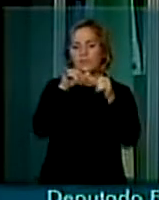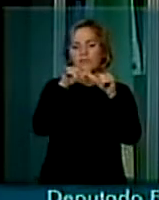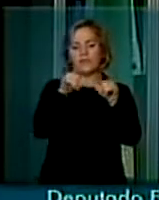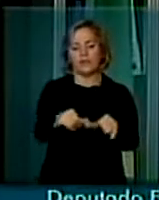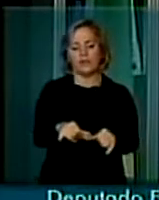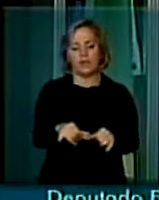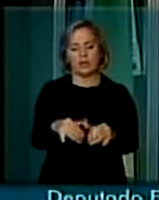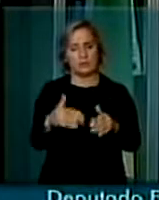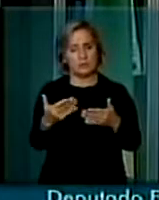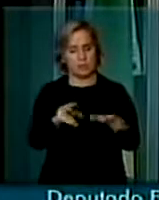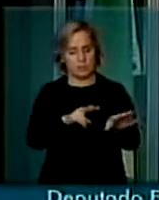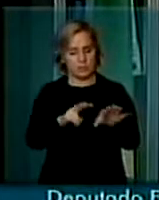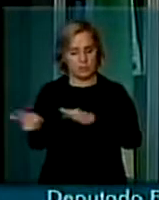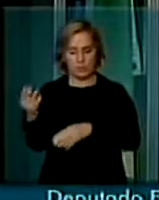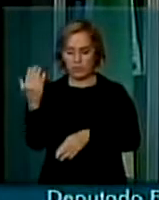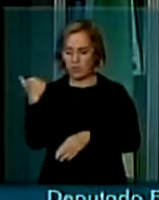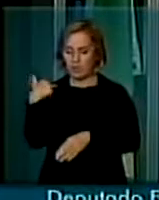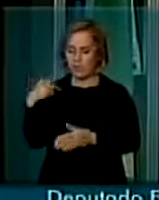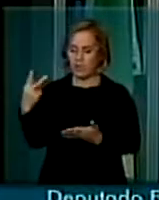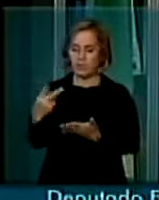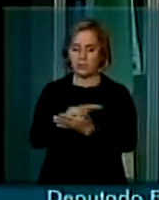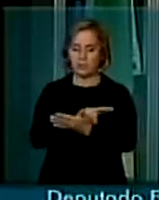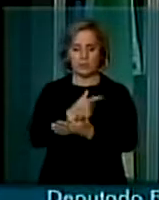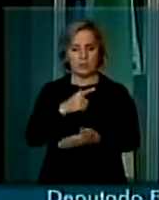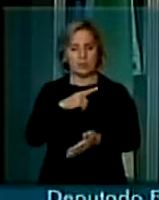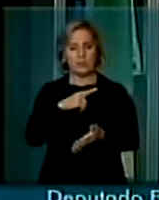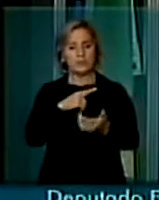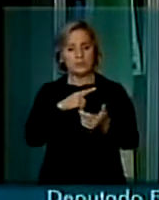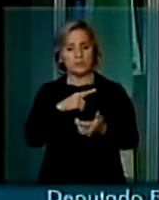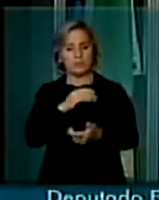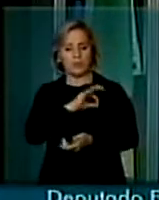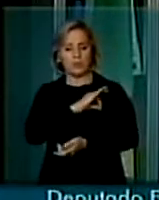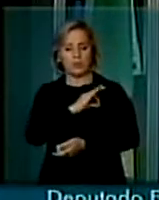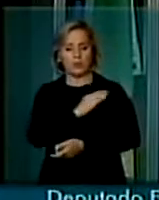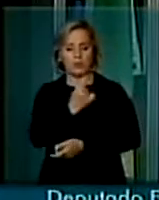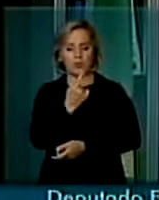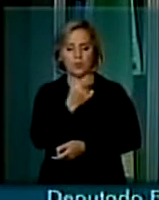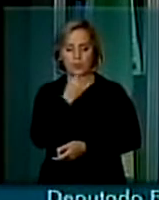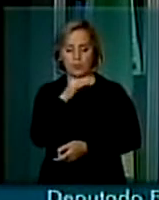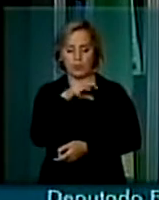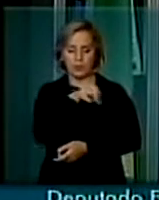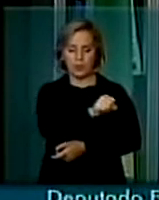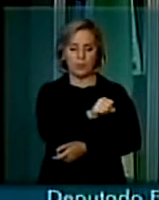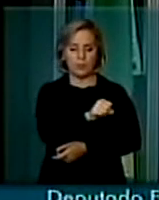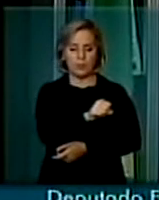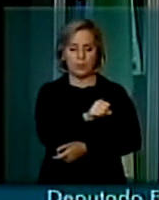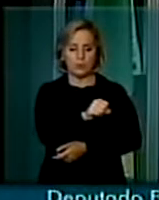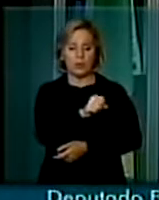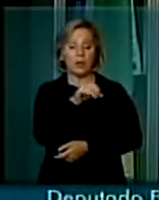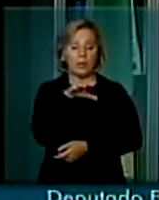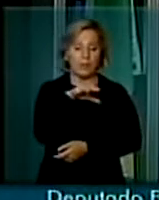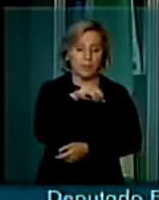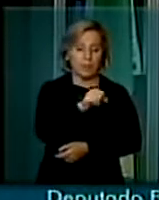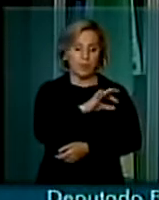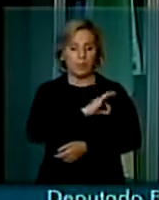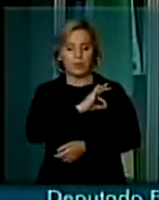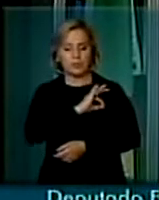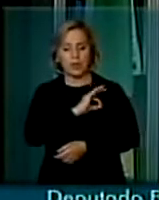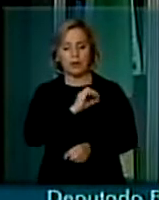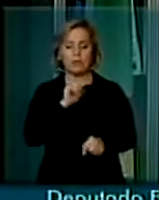Ainda esta semana, senhor presidente, matou-se um policial rodoviário federal e quase mata dois.